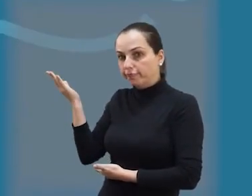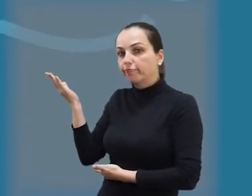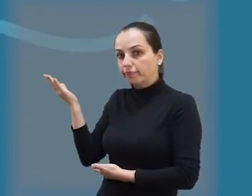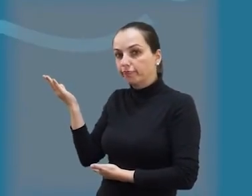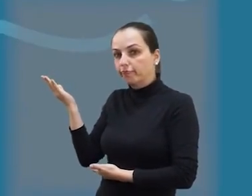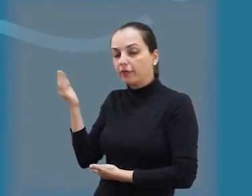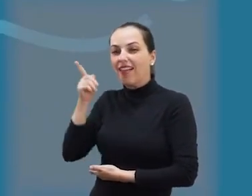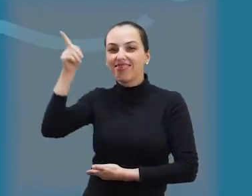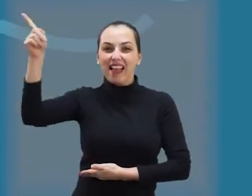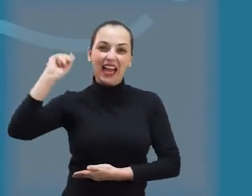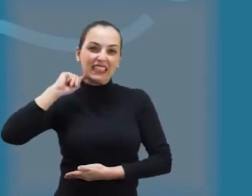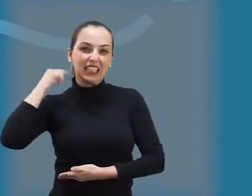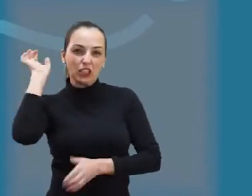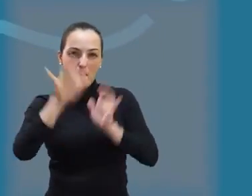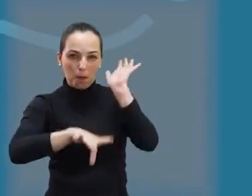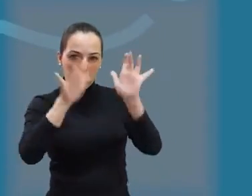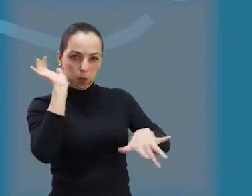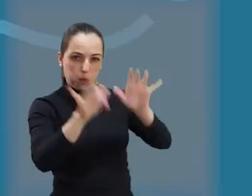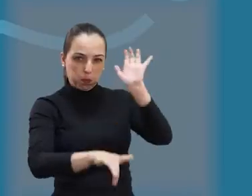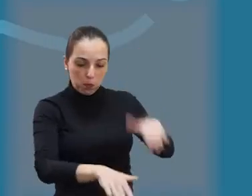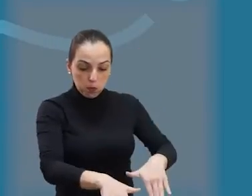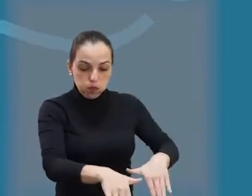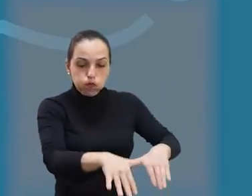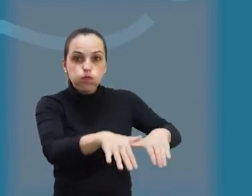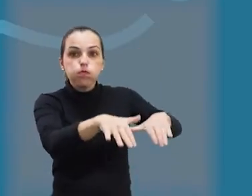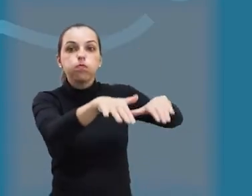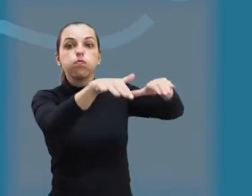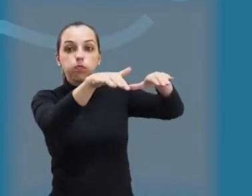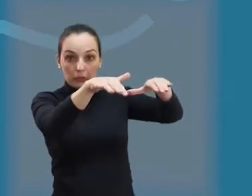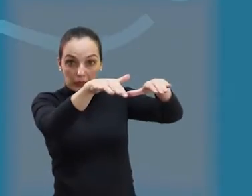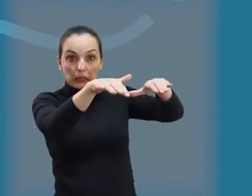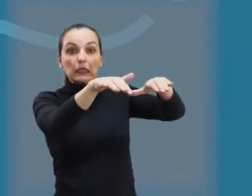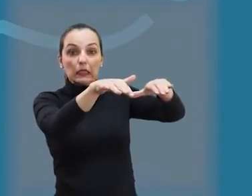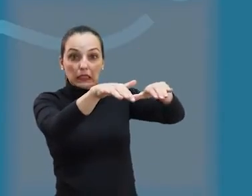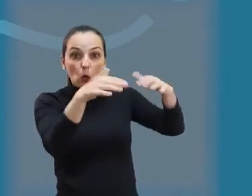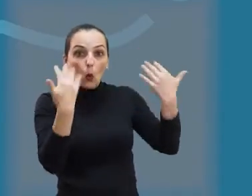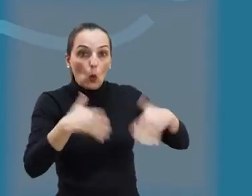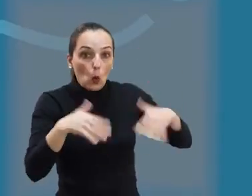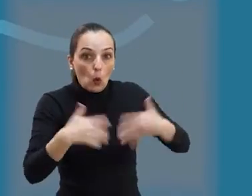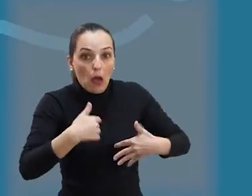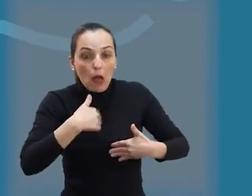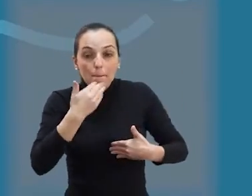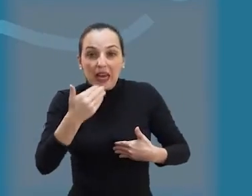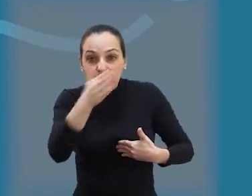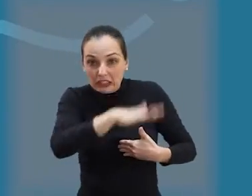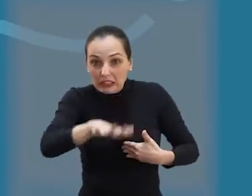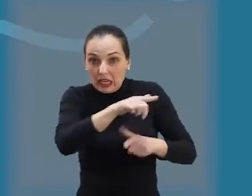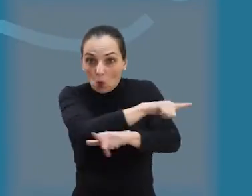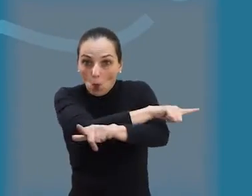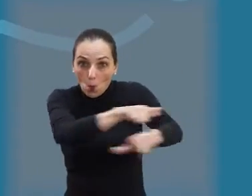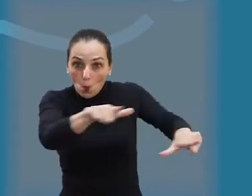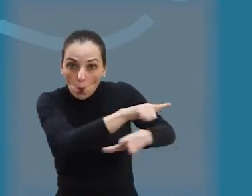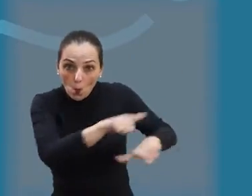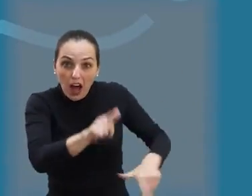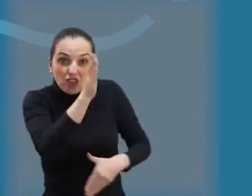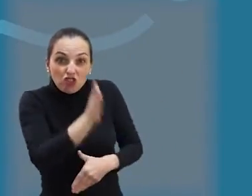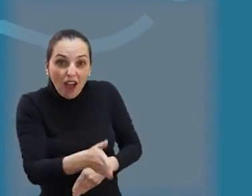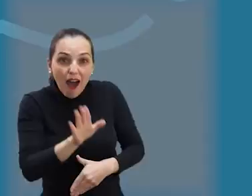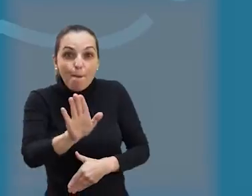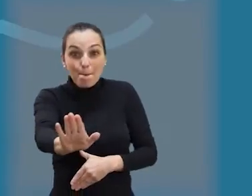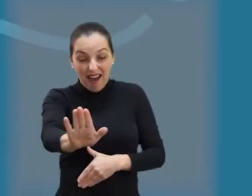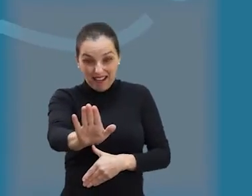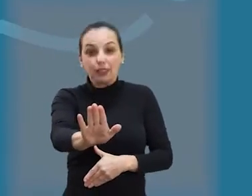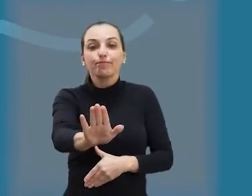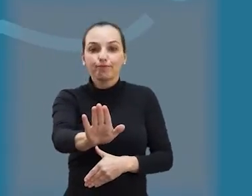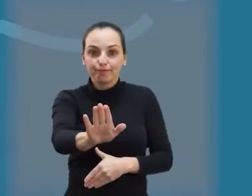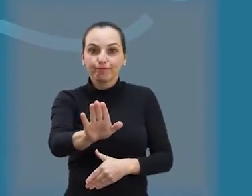Pessoal, ali está praticamente um lixão ao ar livre. Eu já fiz o